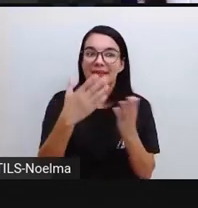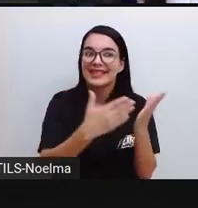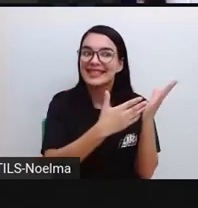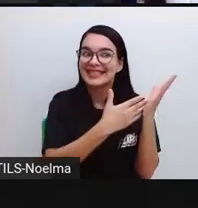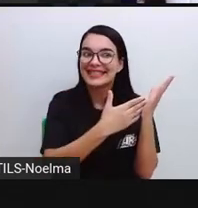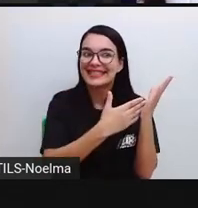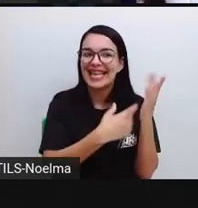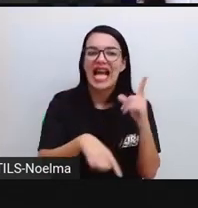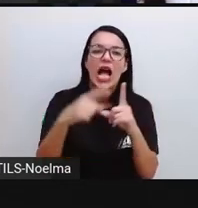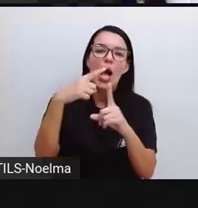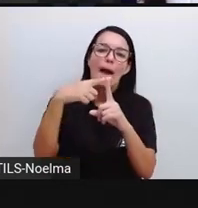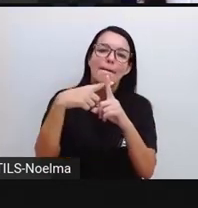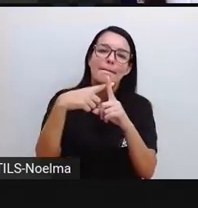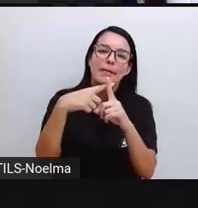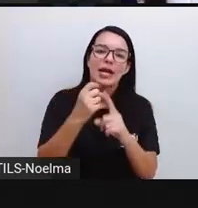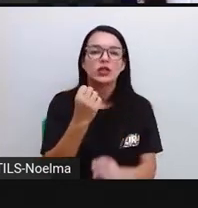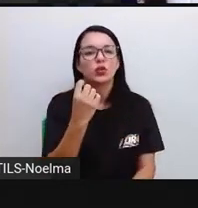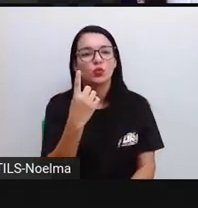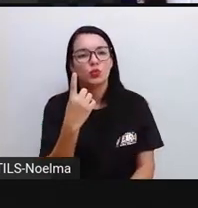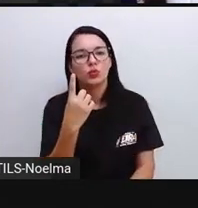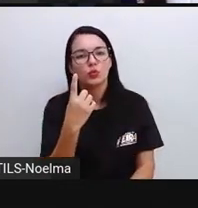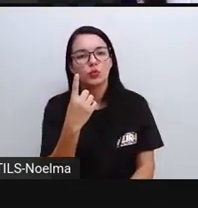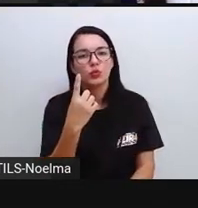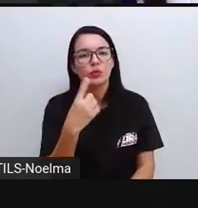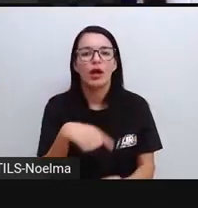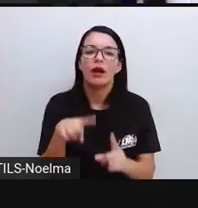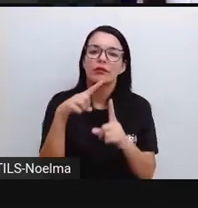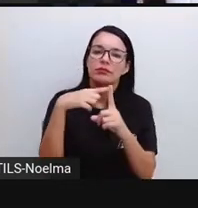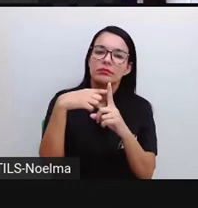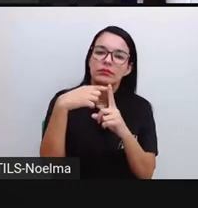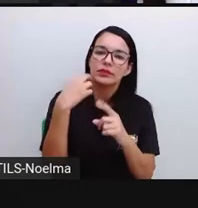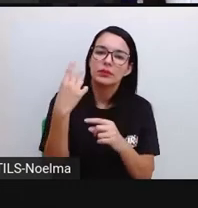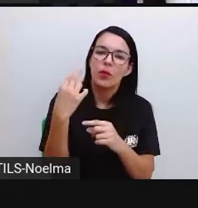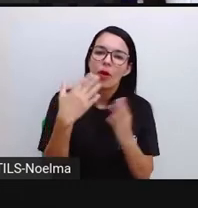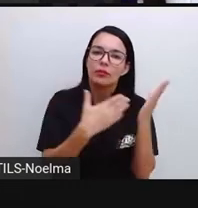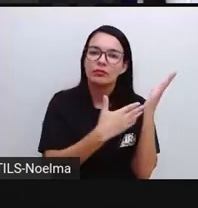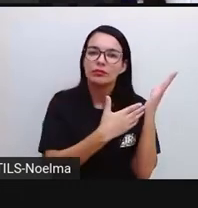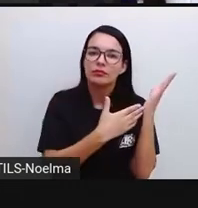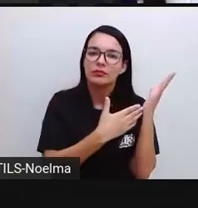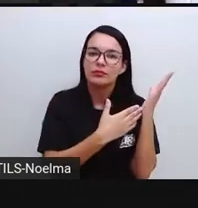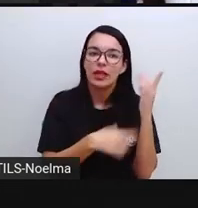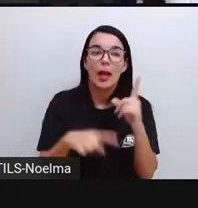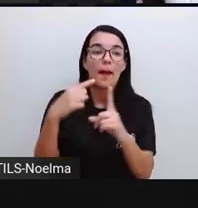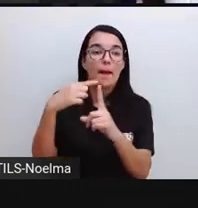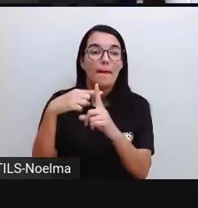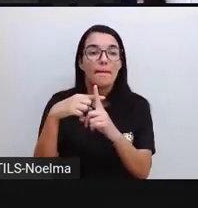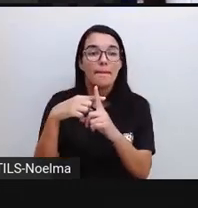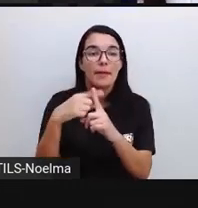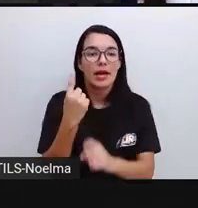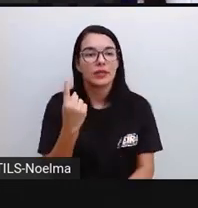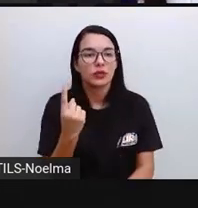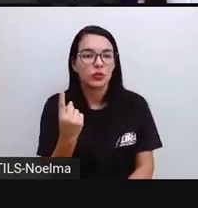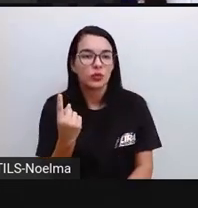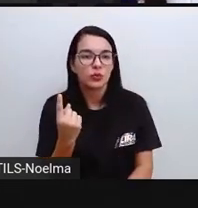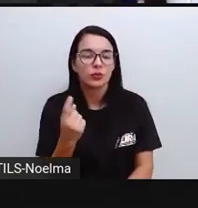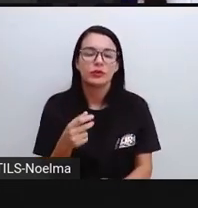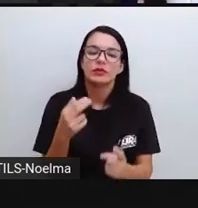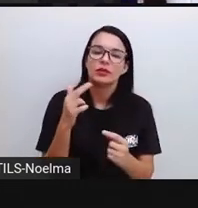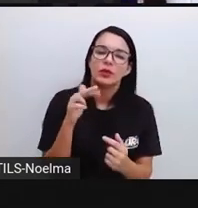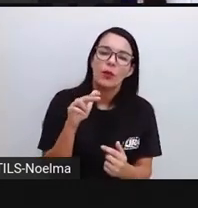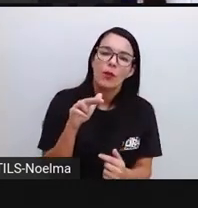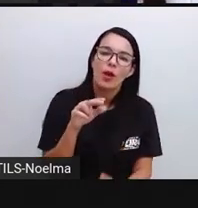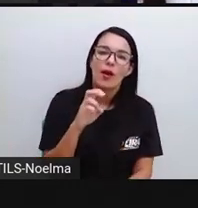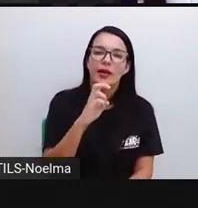Cinquenta e um. Mais um, a gente tem o quê? Cinquenta e dois. Mais um,